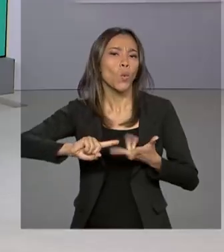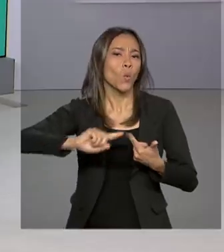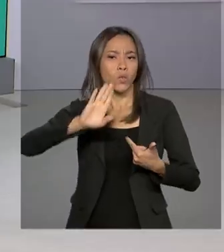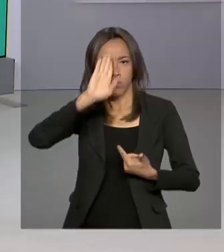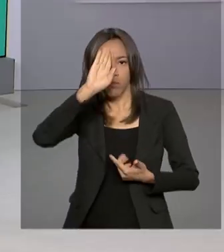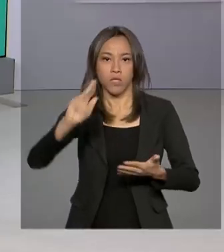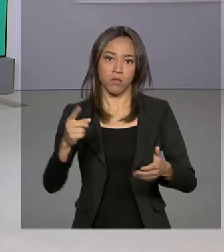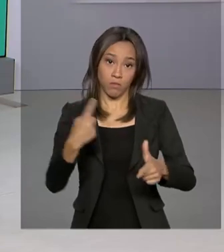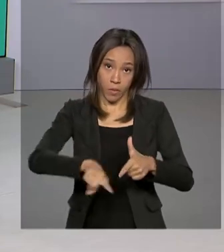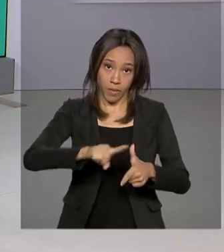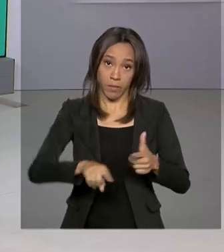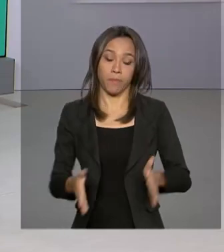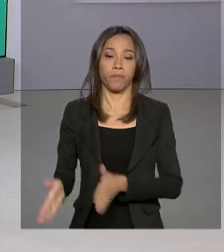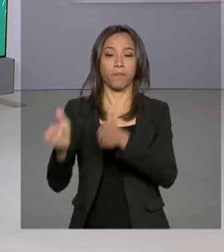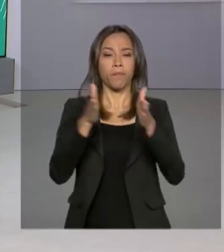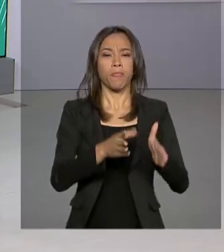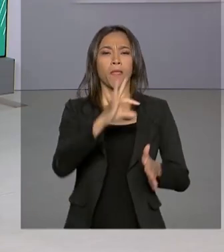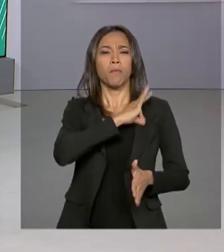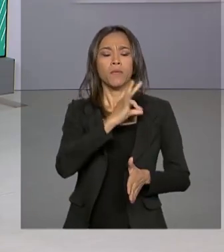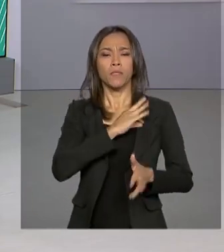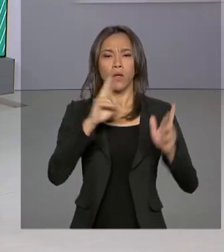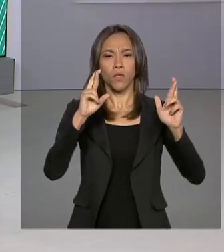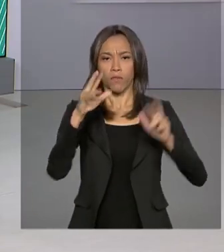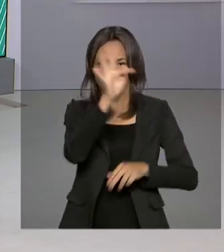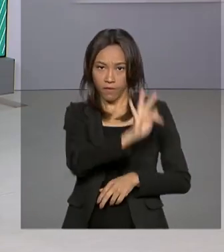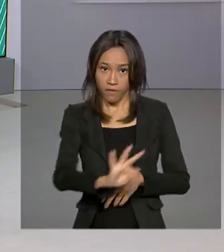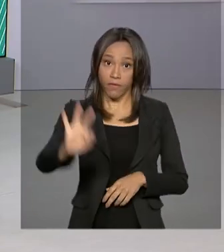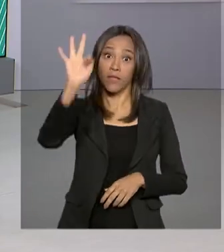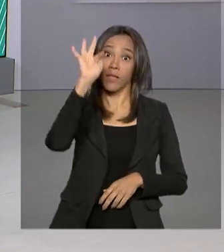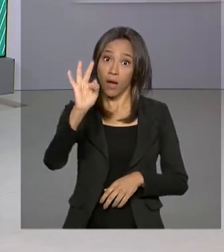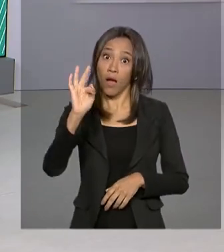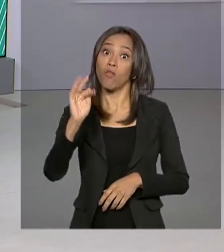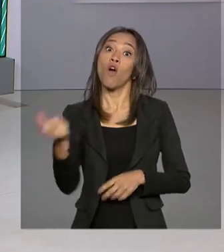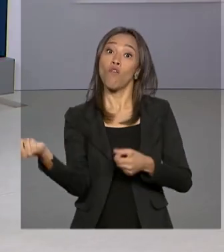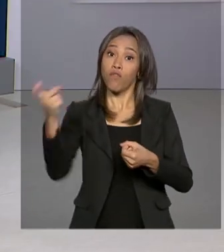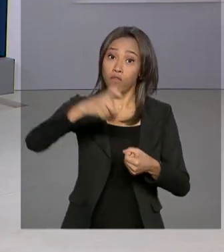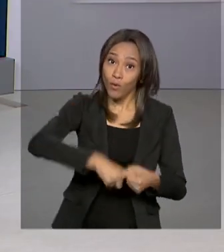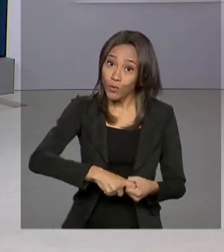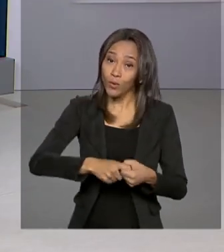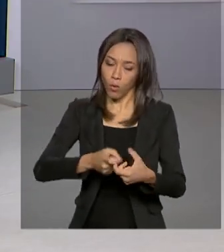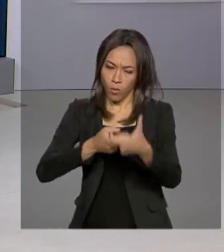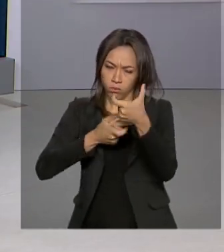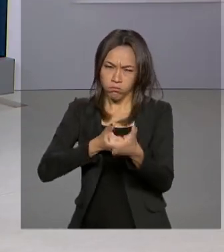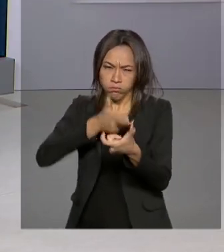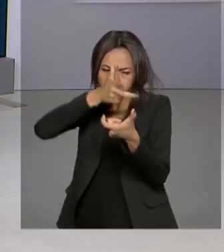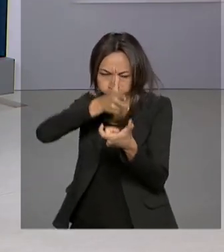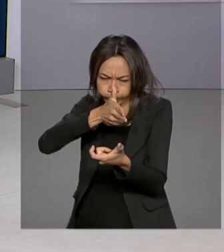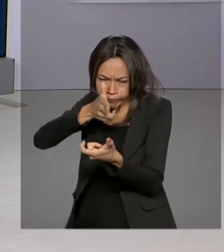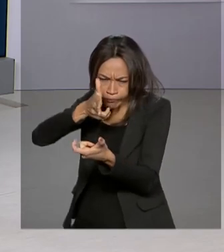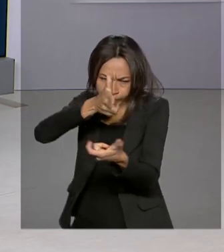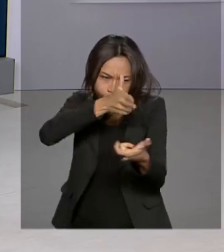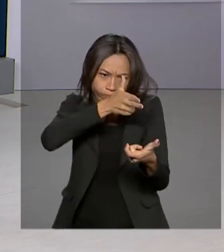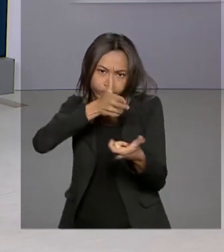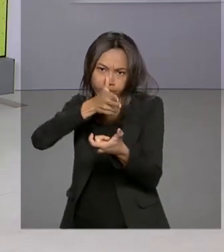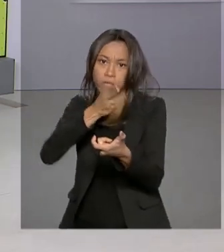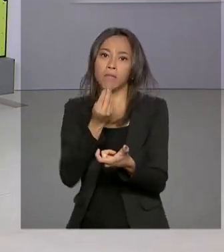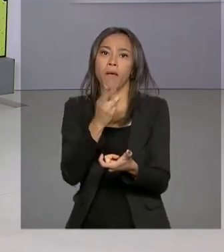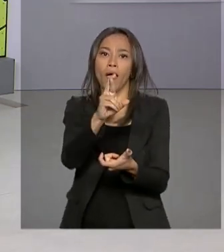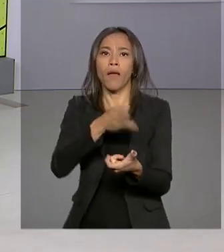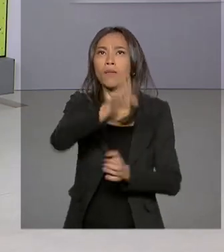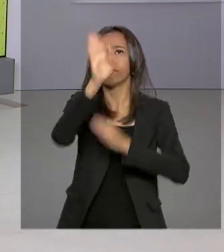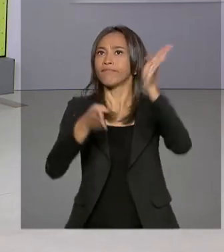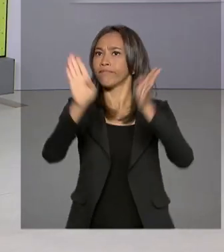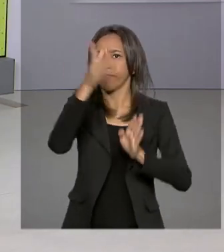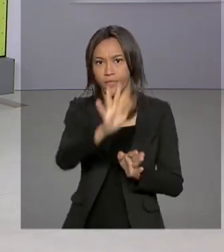E a Polícia Rodoviária Federal reativou a fiscalização com o uso de radares móveis e portáteis nas rodovias federais.